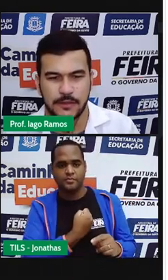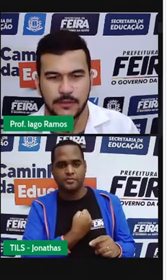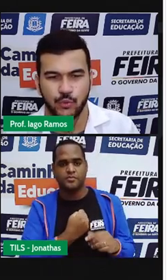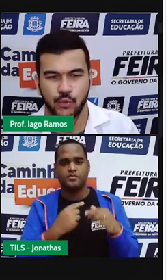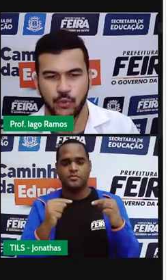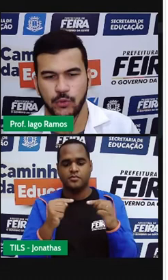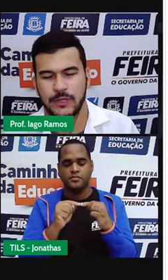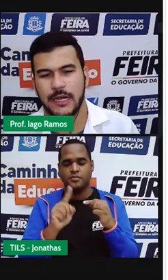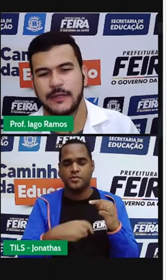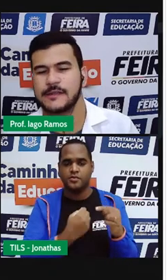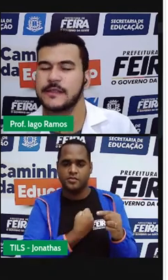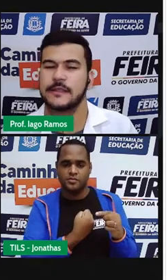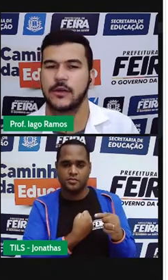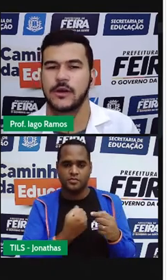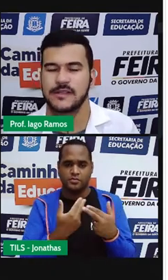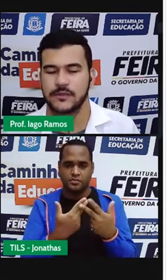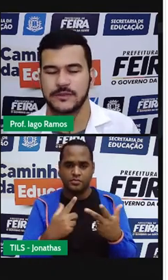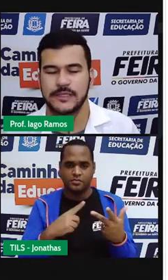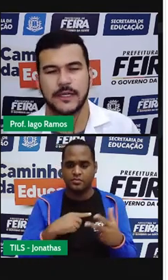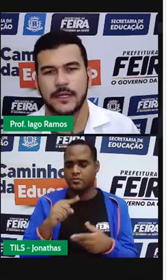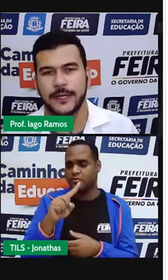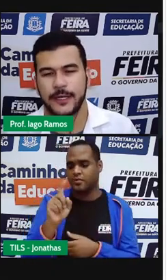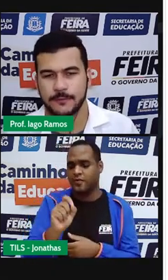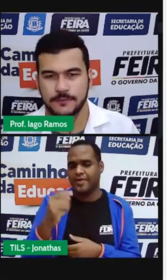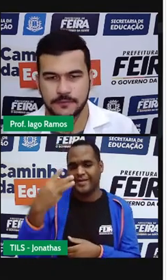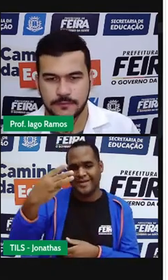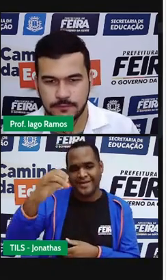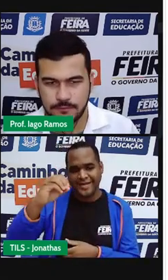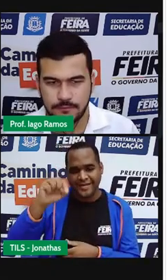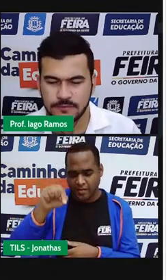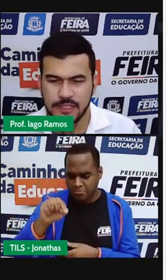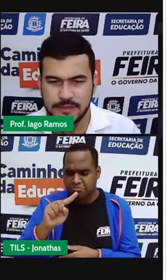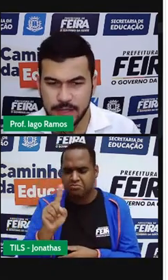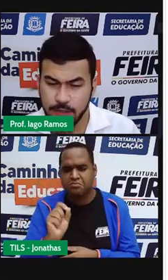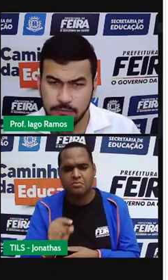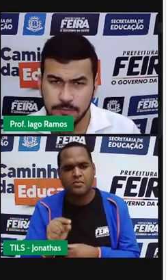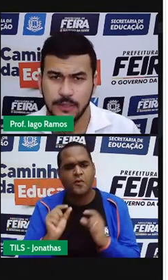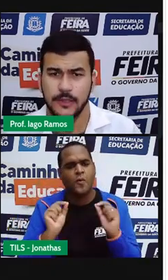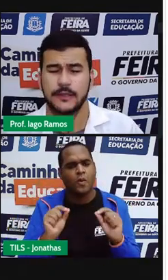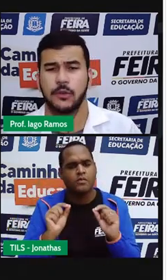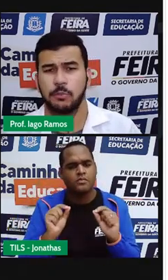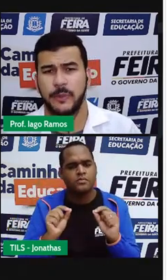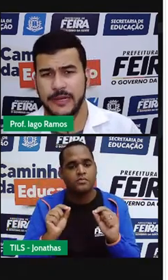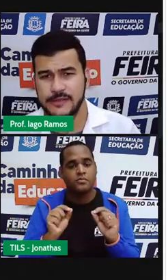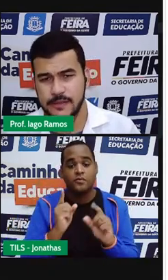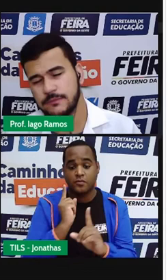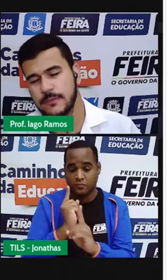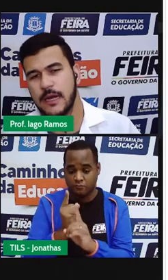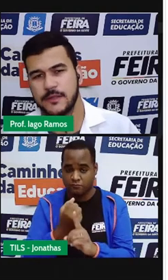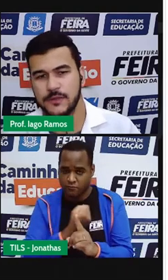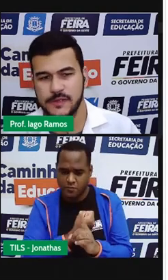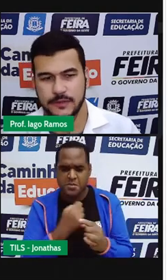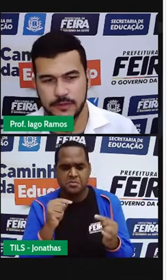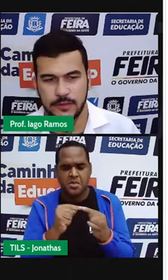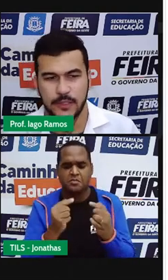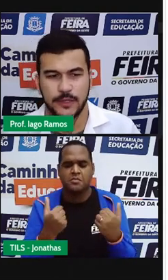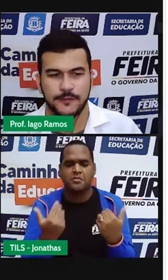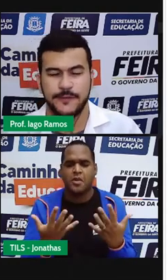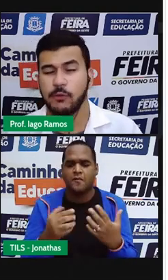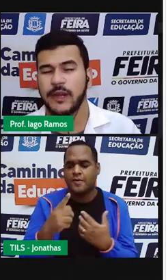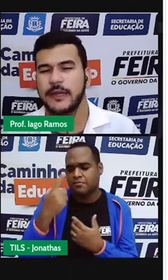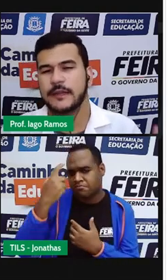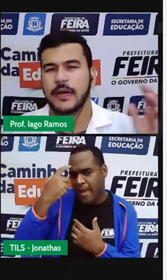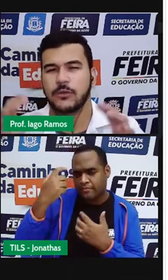no lugar dessa interrogaçãozinha aqui. Certo? Então, pensa, raciocina,